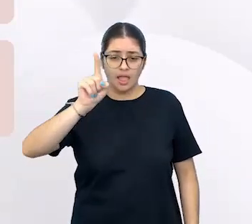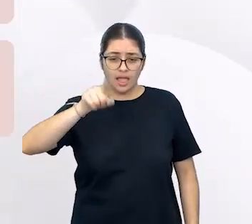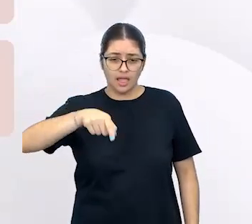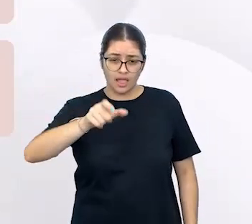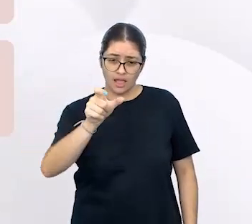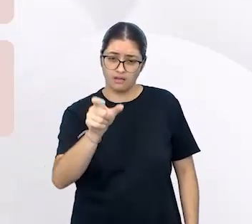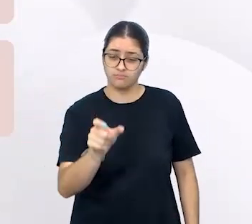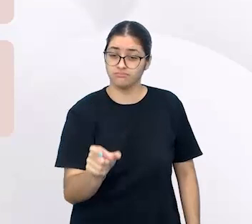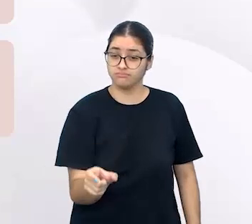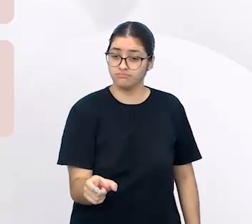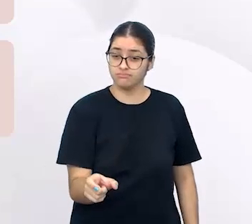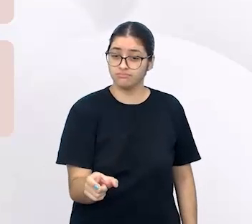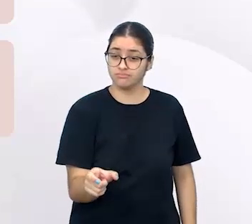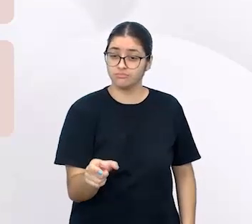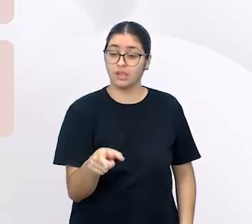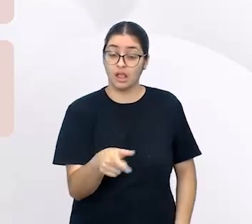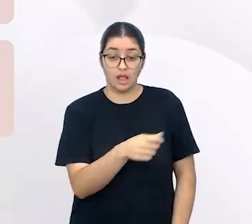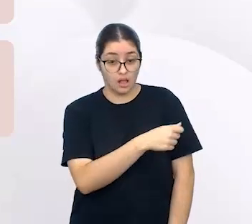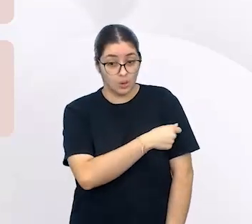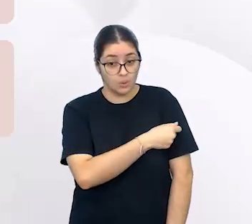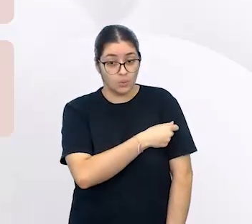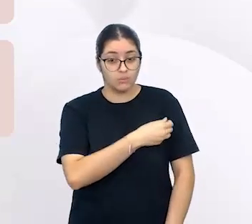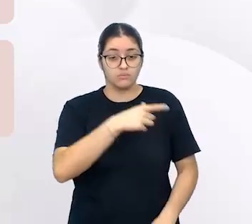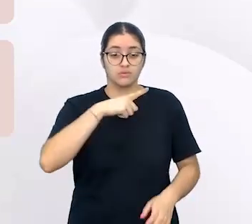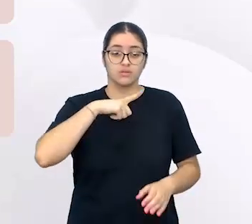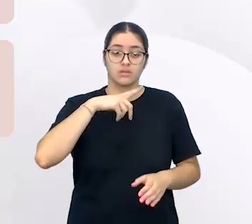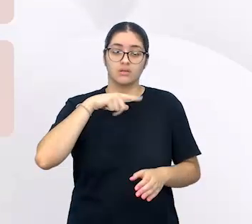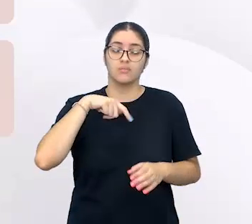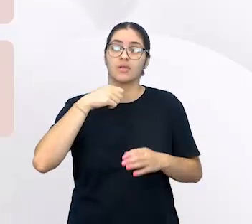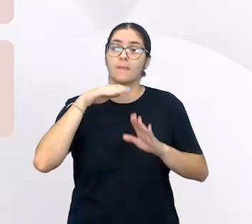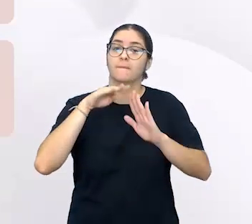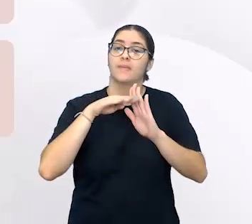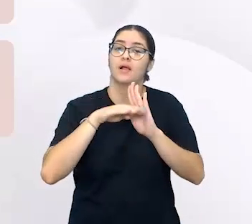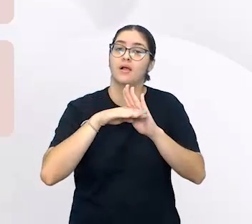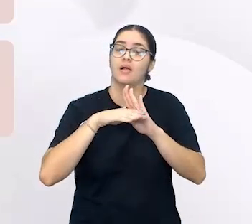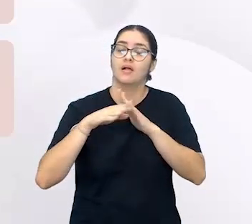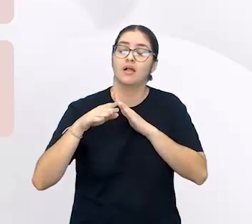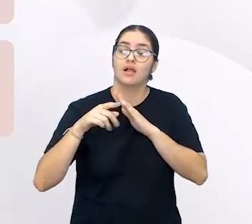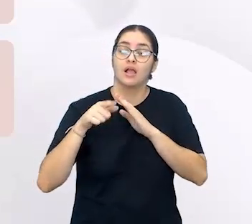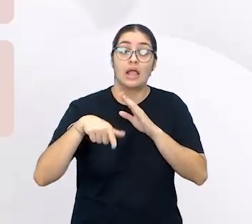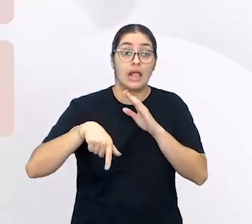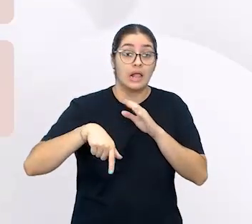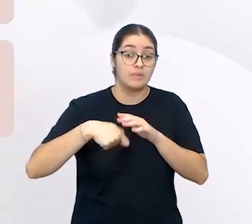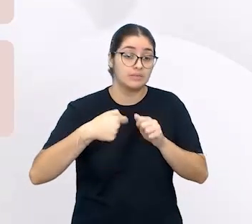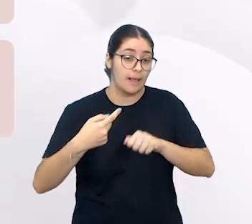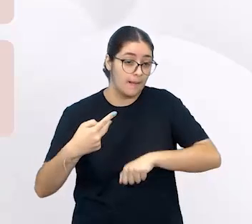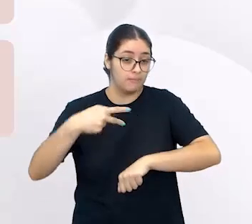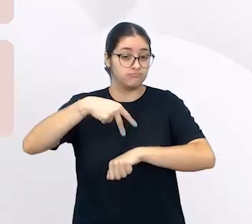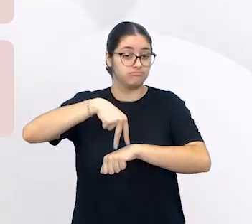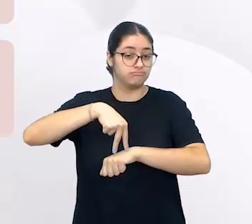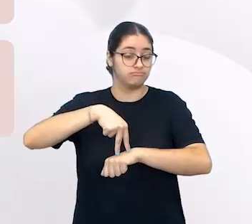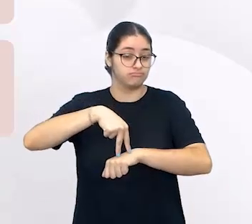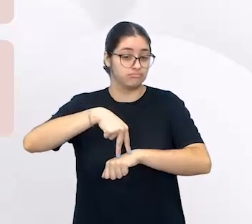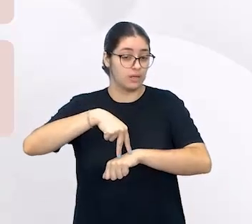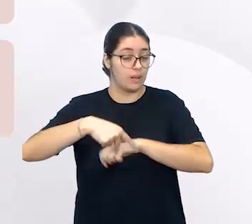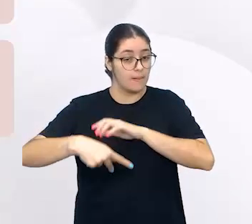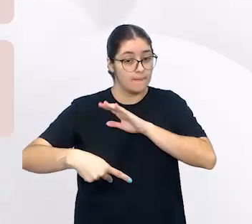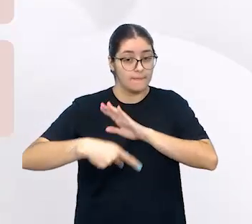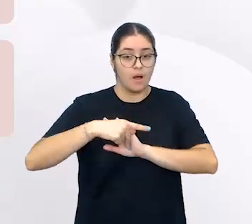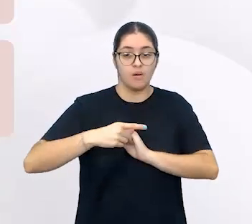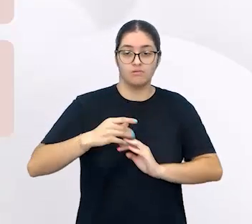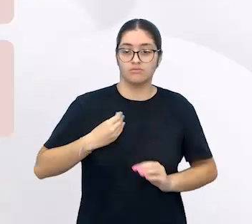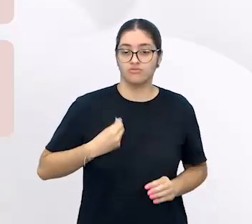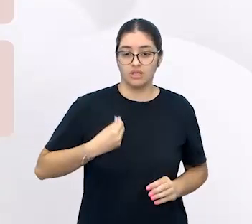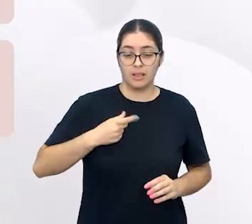estudante dentro desse processo. Ele é centro. Ele é um sujeito que